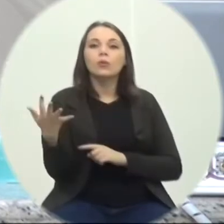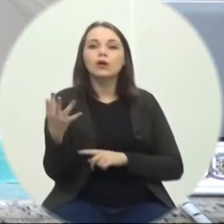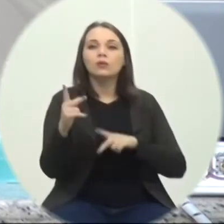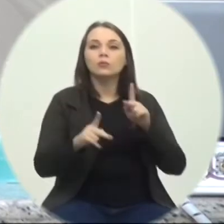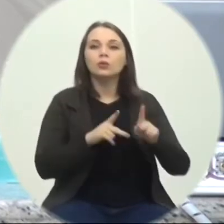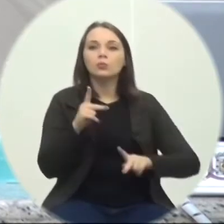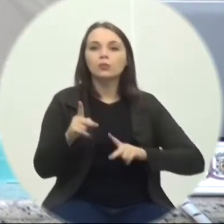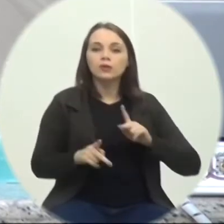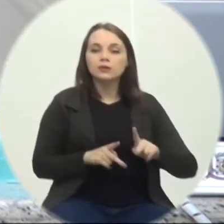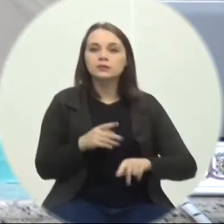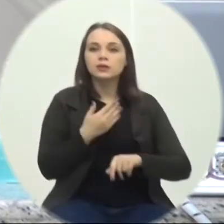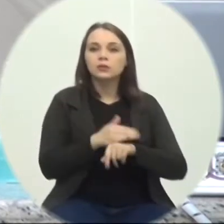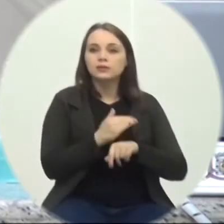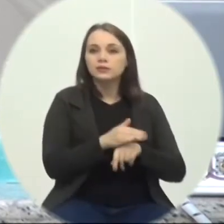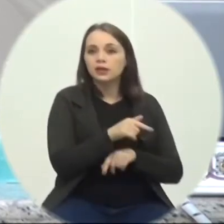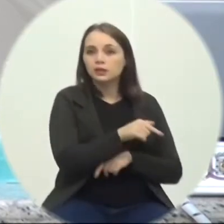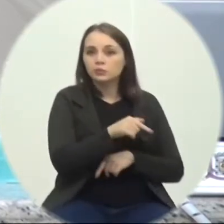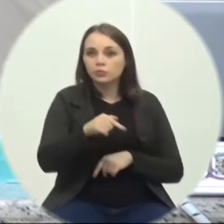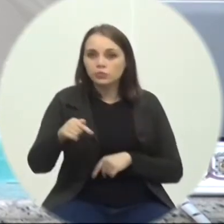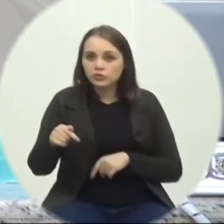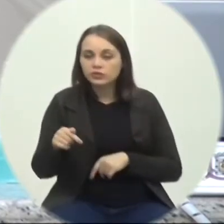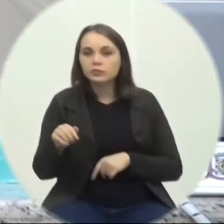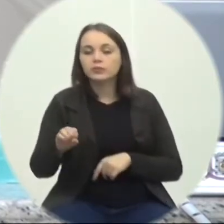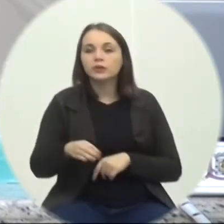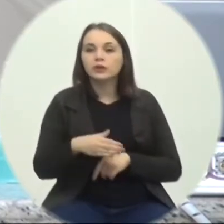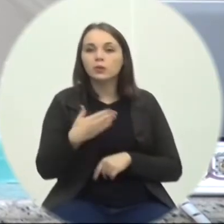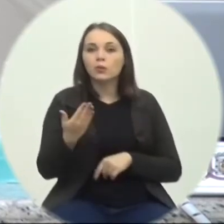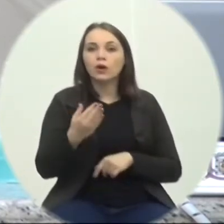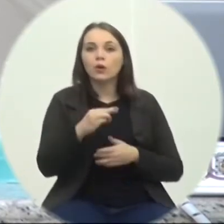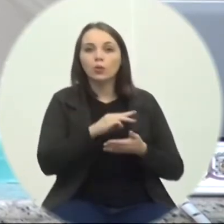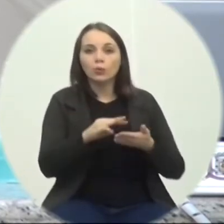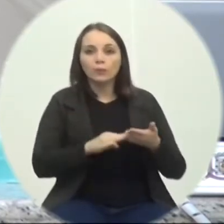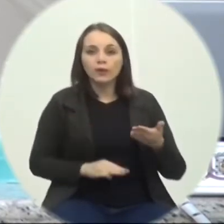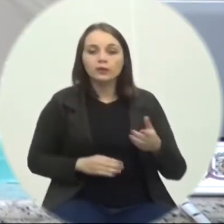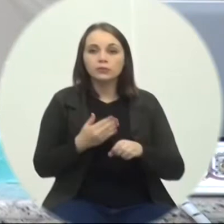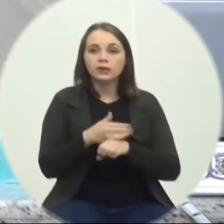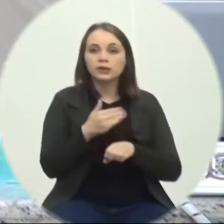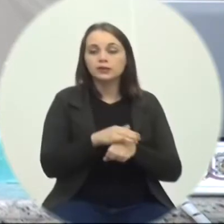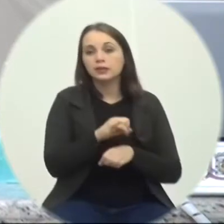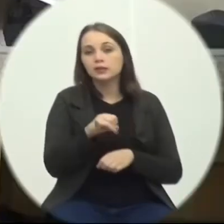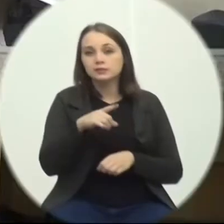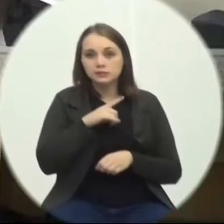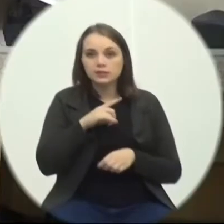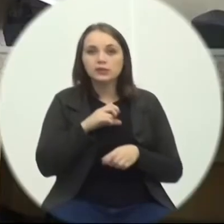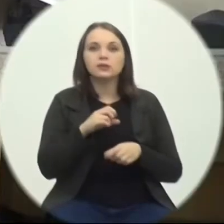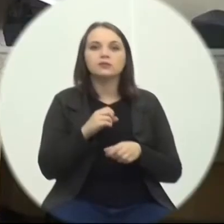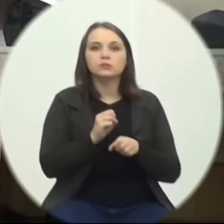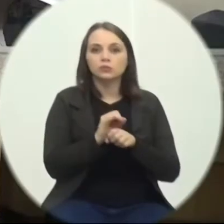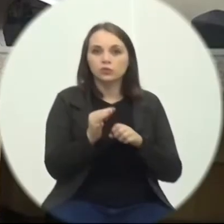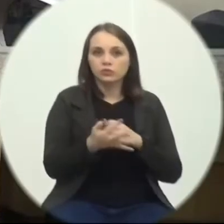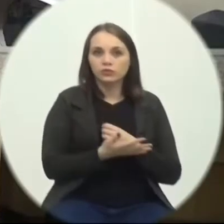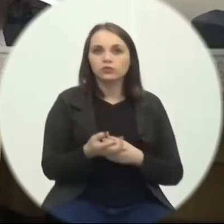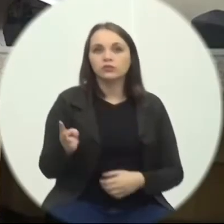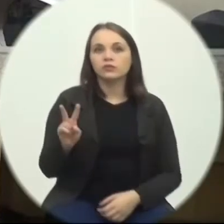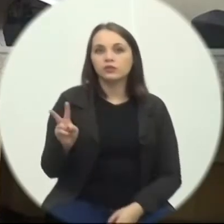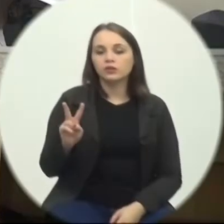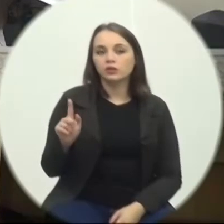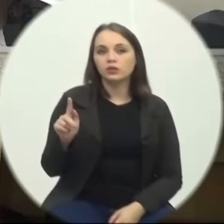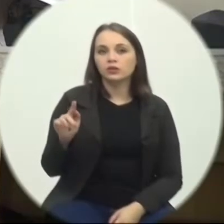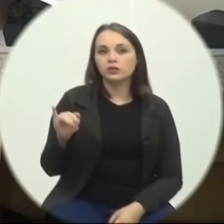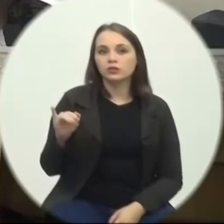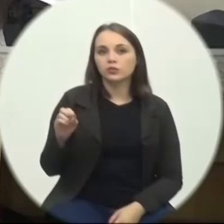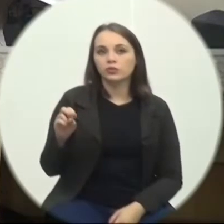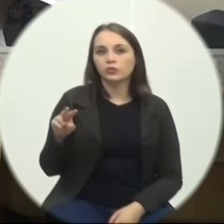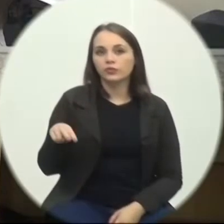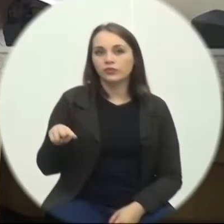Testada por semana E o respectivo Método De testagem O requerimento Está em discussão Com a palavra Vereadora Giovana Mondardo